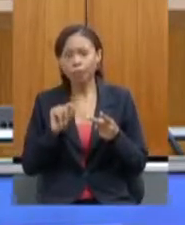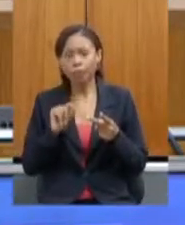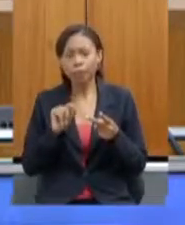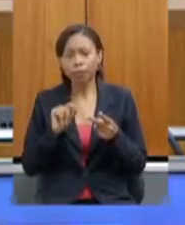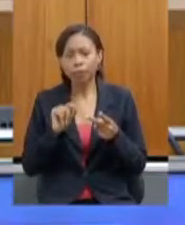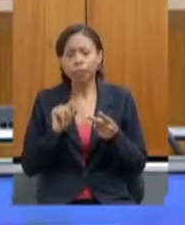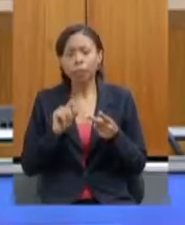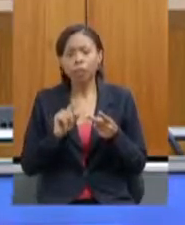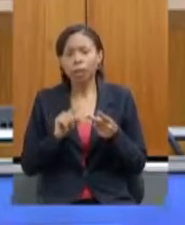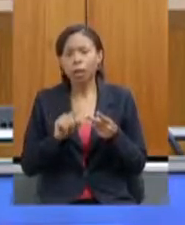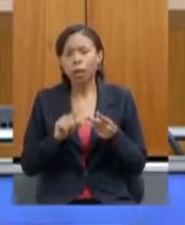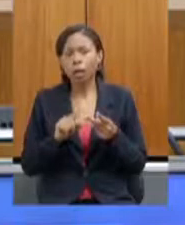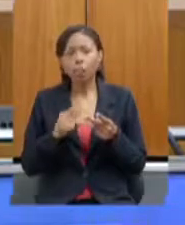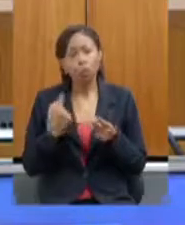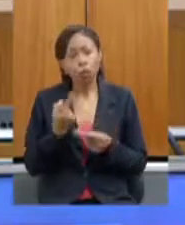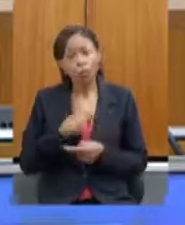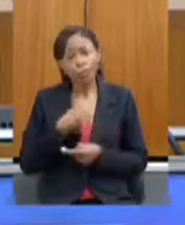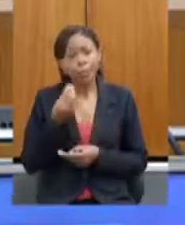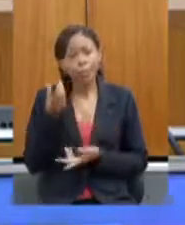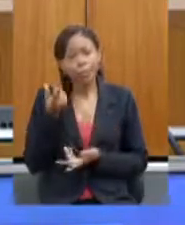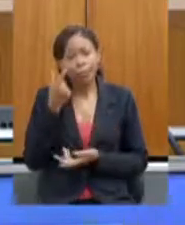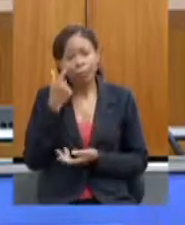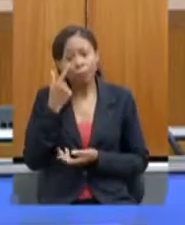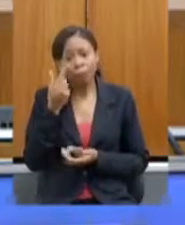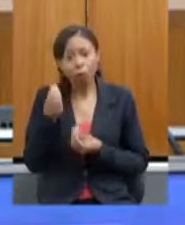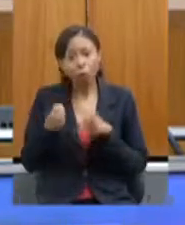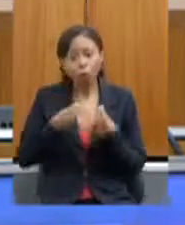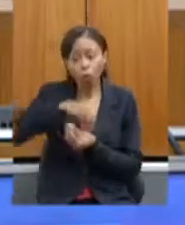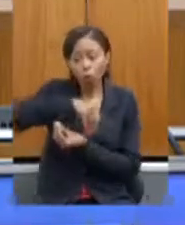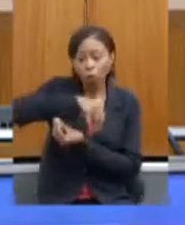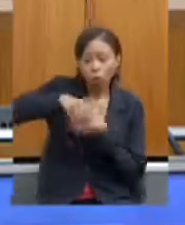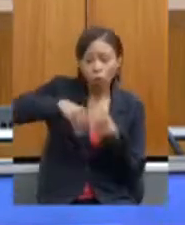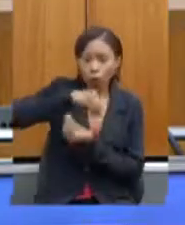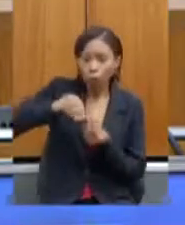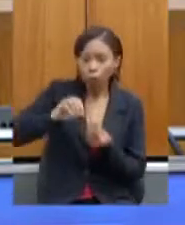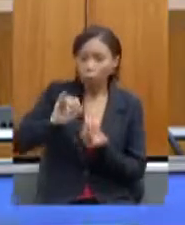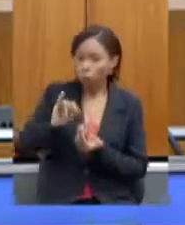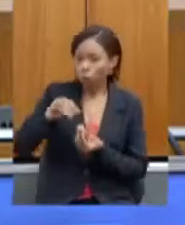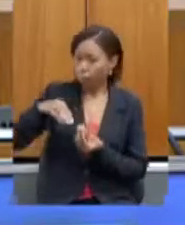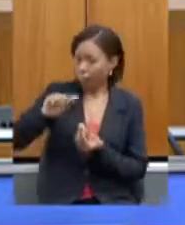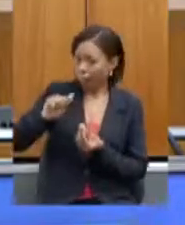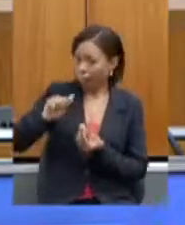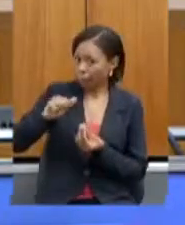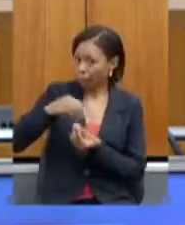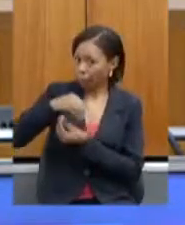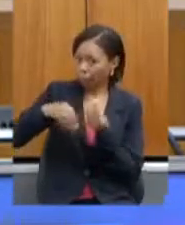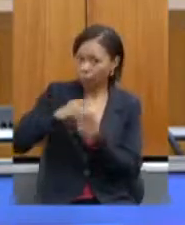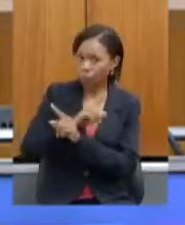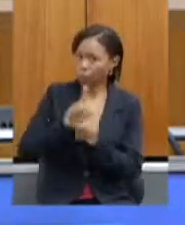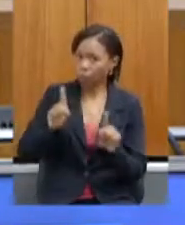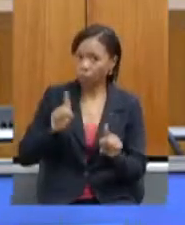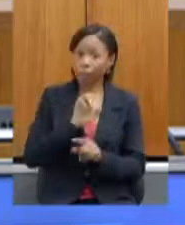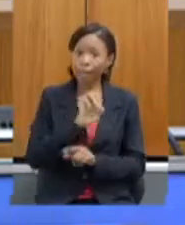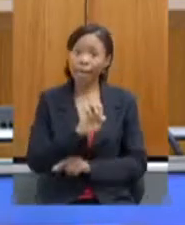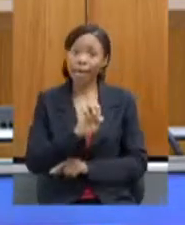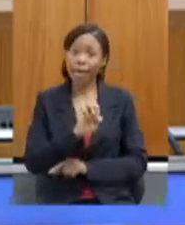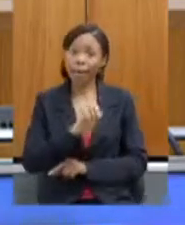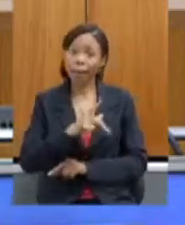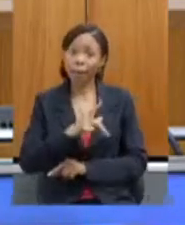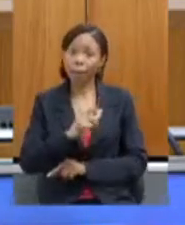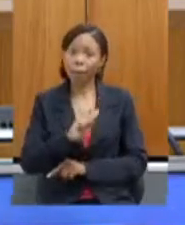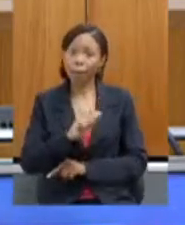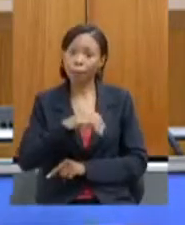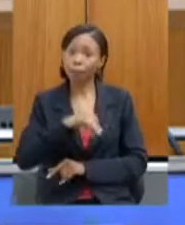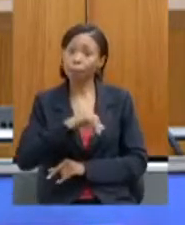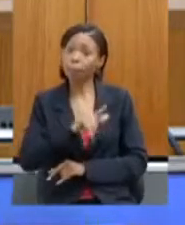nós não estamos estudando a fusão do IMA e sim da EPAMIG então nós estamos é só para que fique